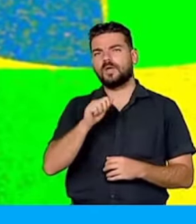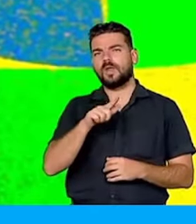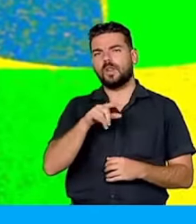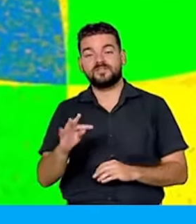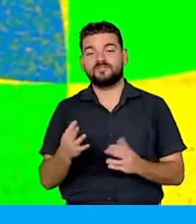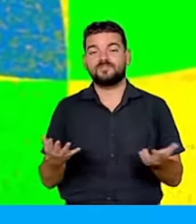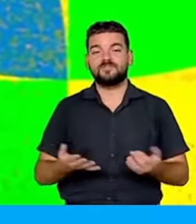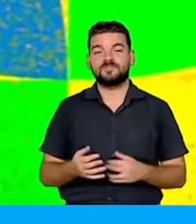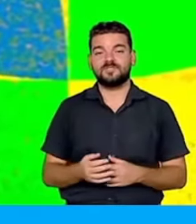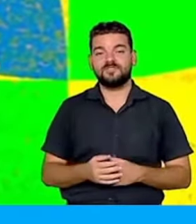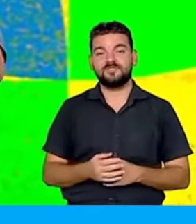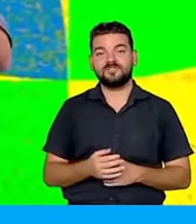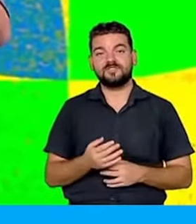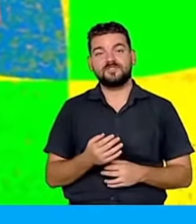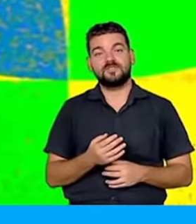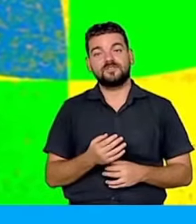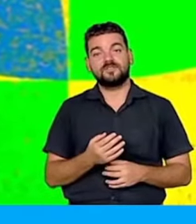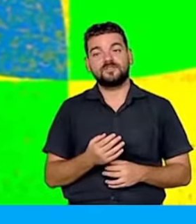Civil.